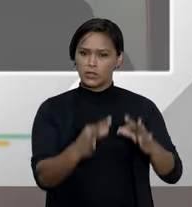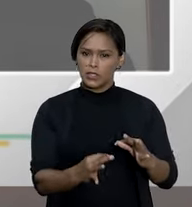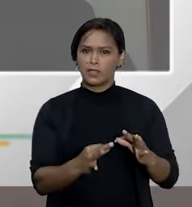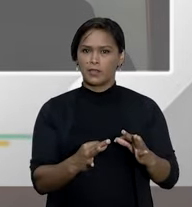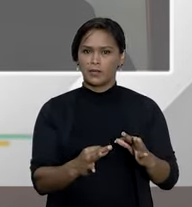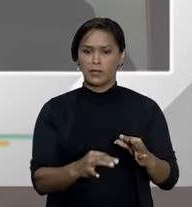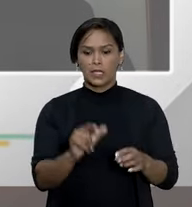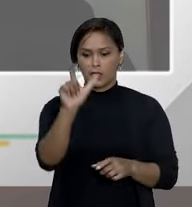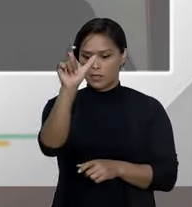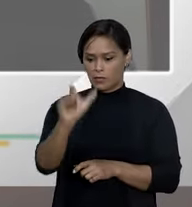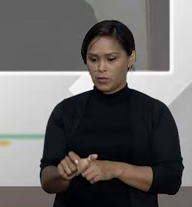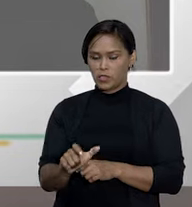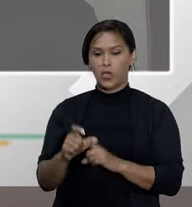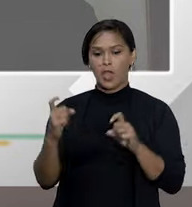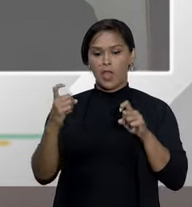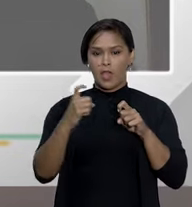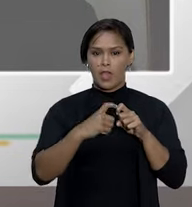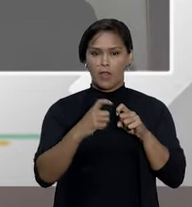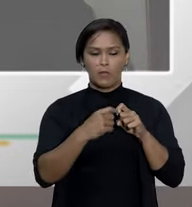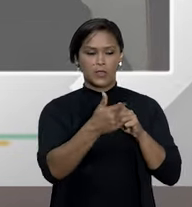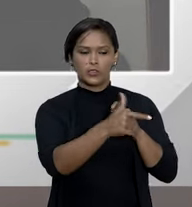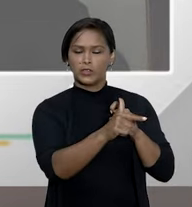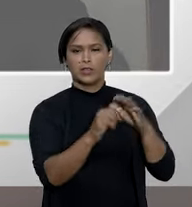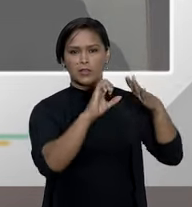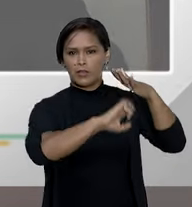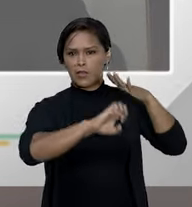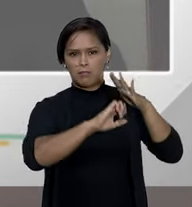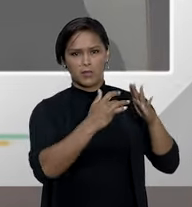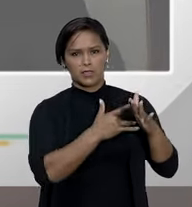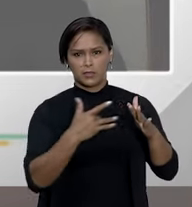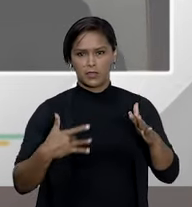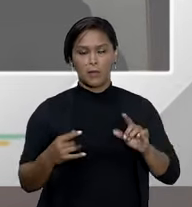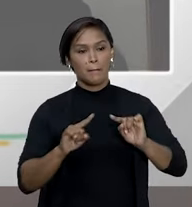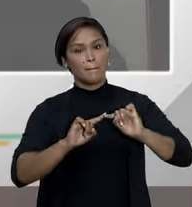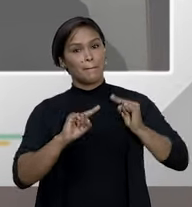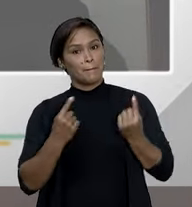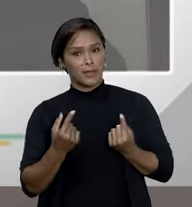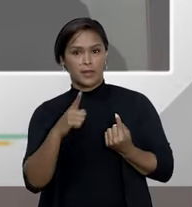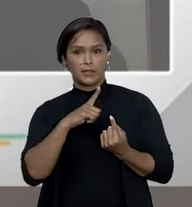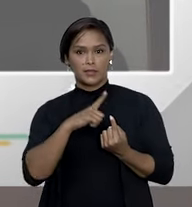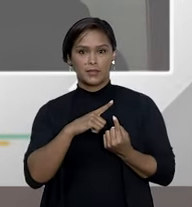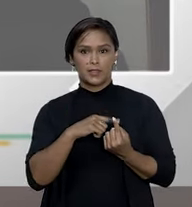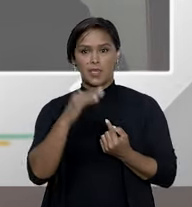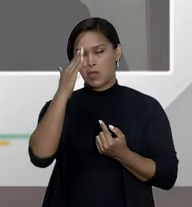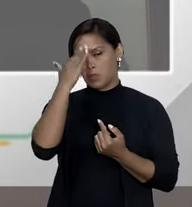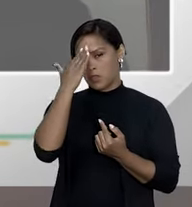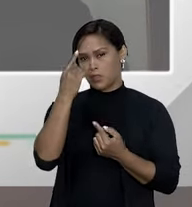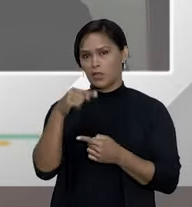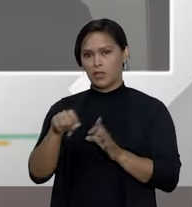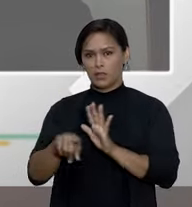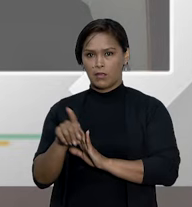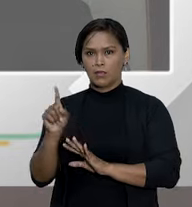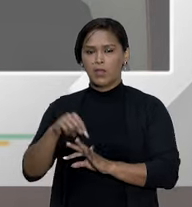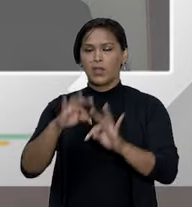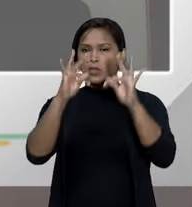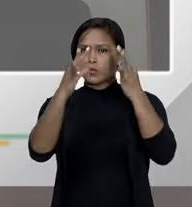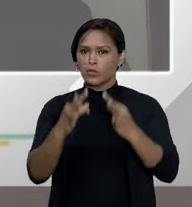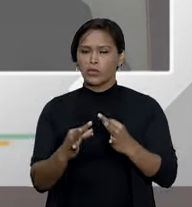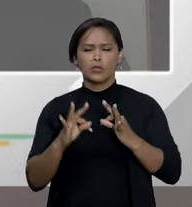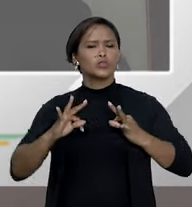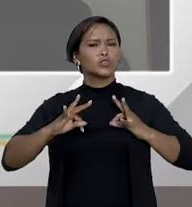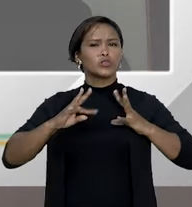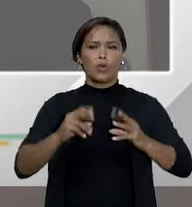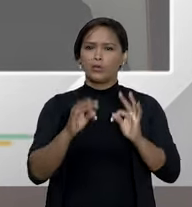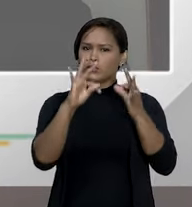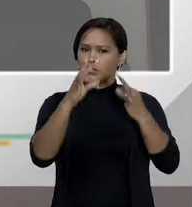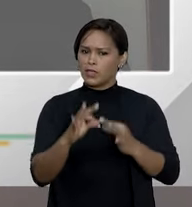indivíduo é o médico e não o plano de saúde. Mas, a meu sentir, não é todo